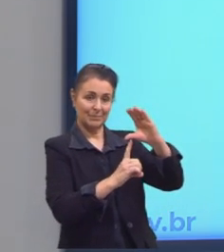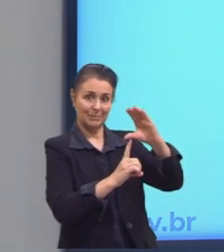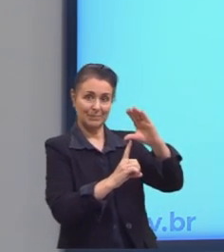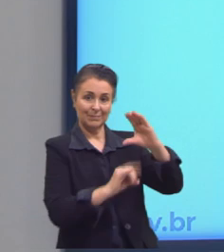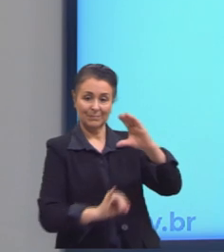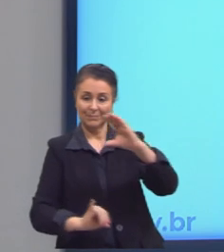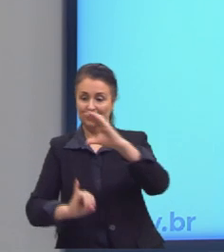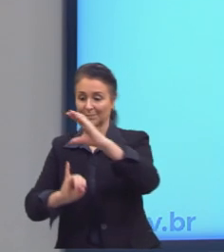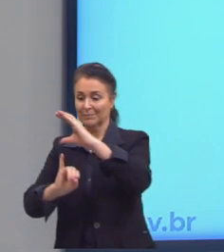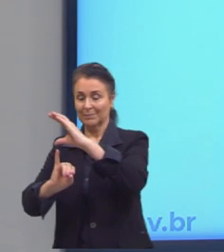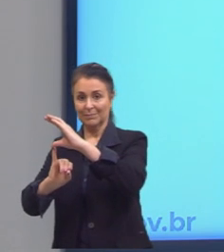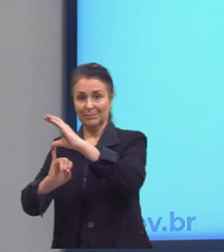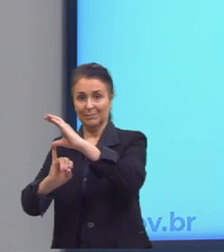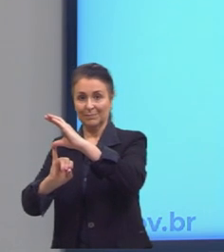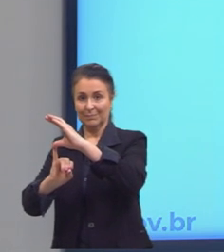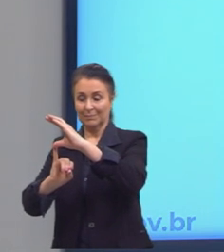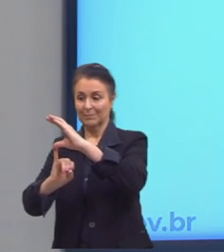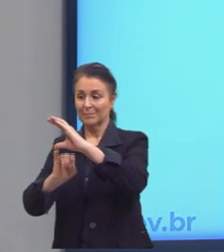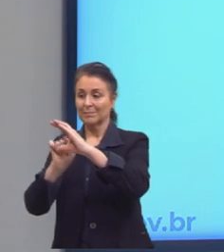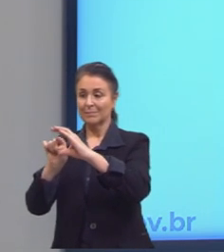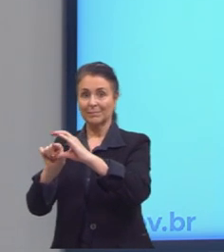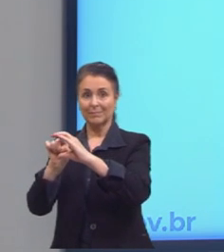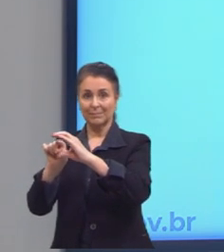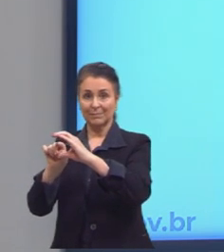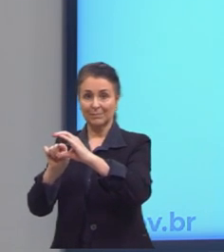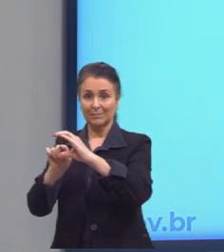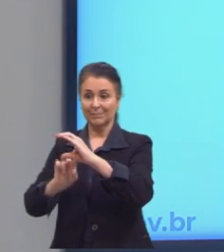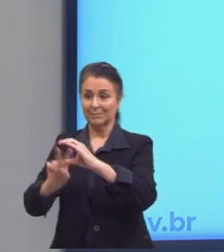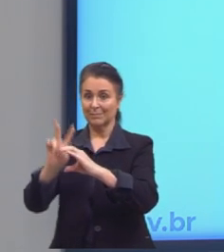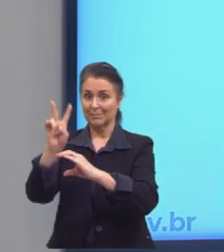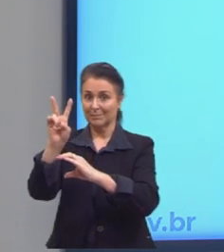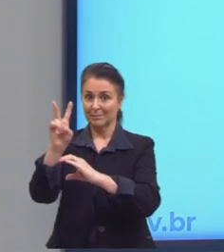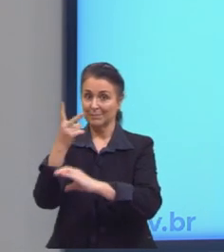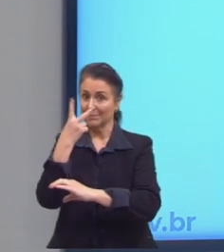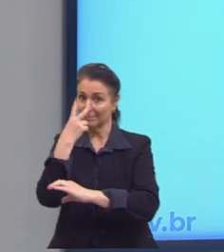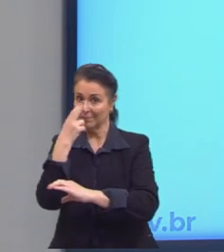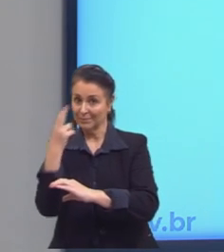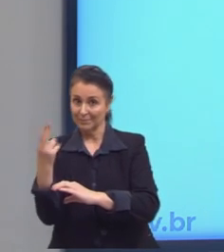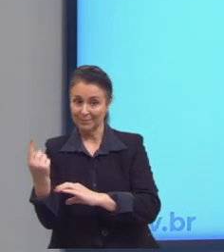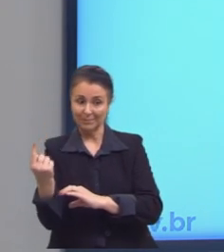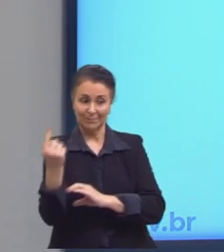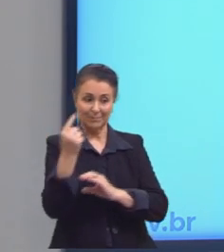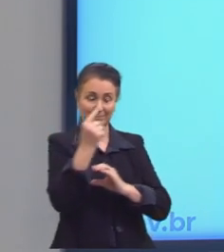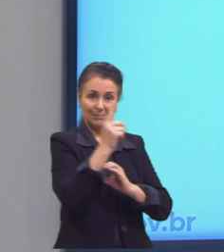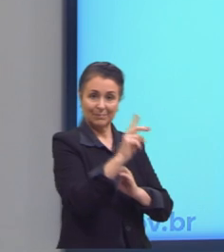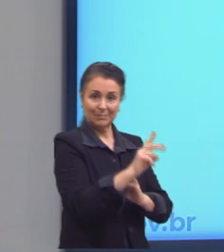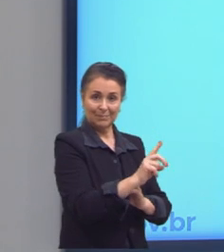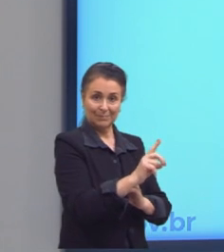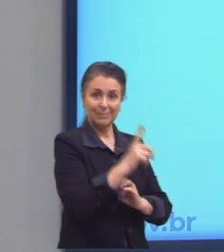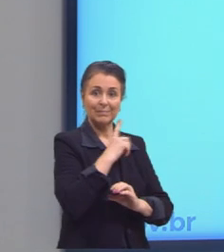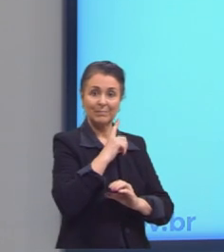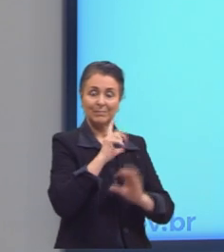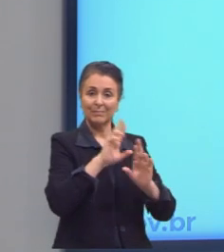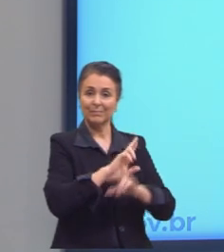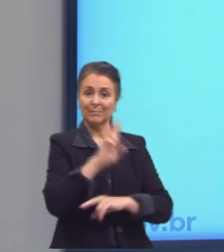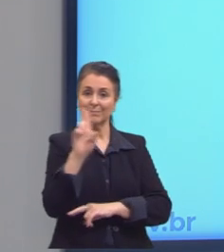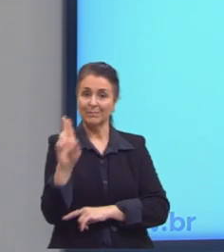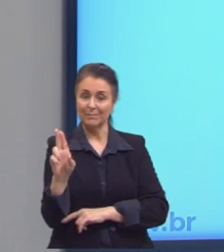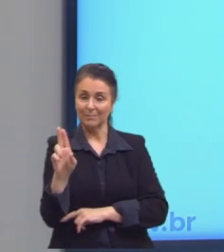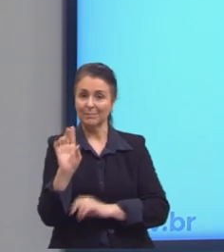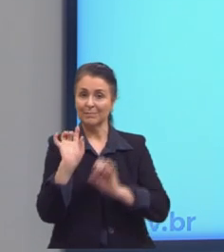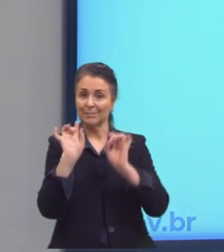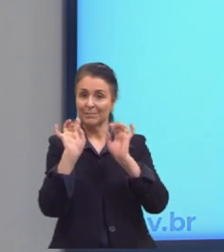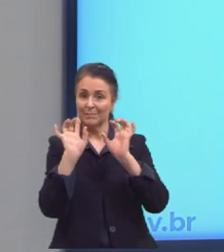contradomínio. Mas esses valores que possuem a correspondência, eles recebem um nome especial. Eles são